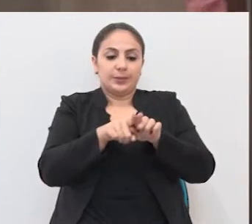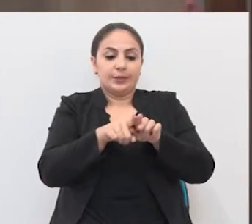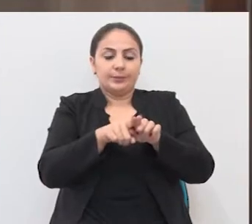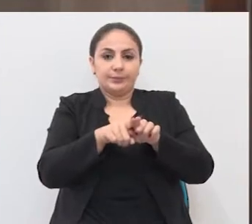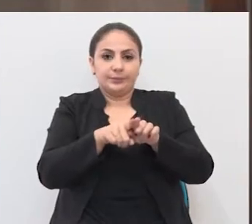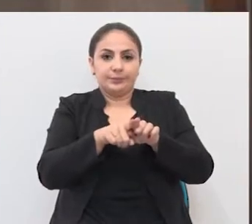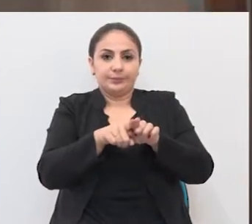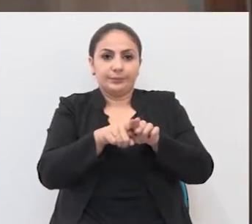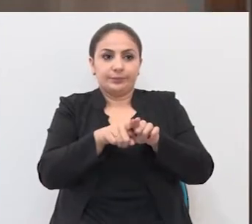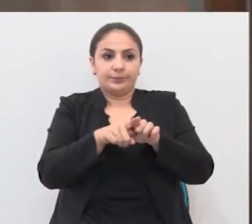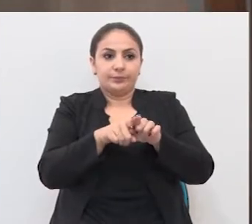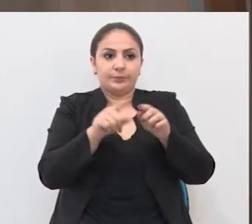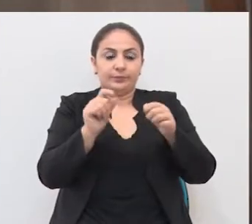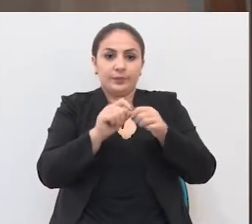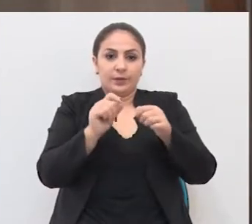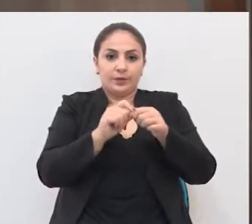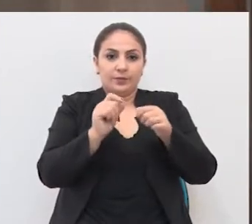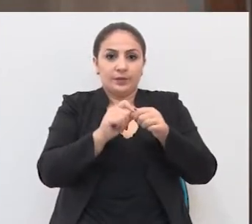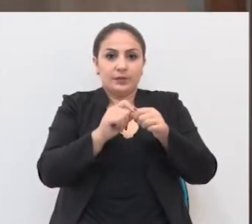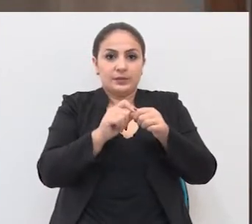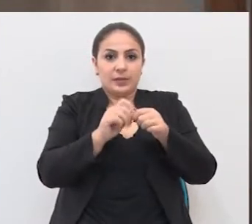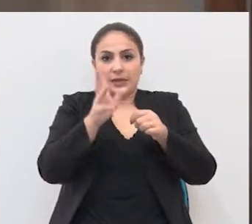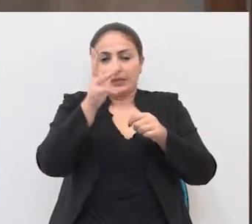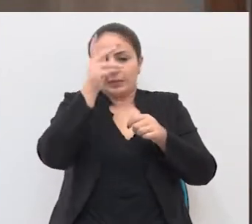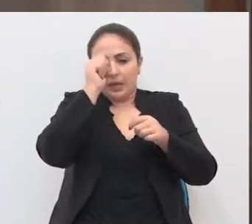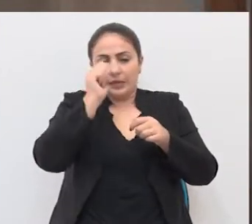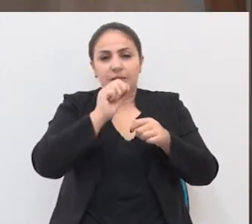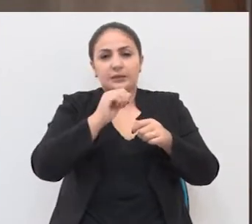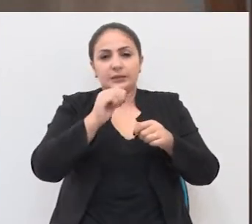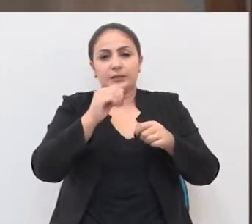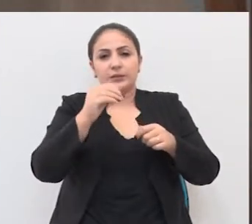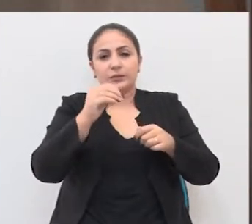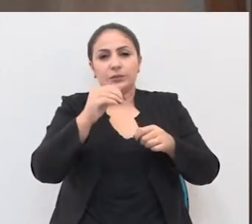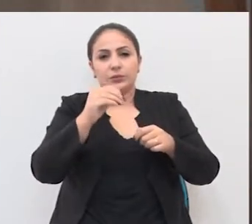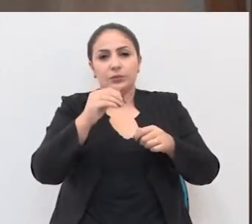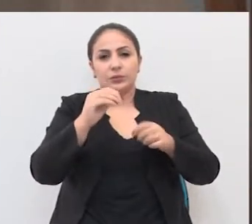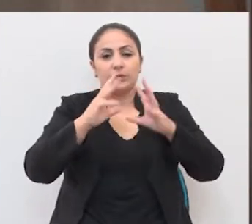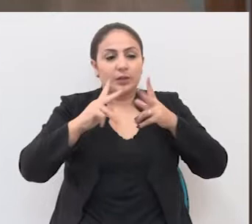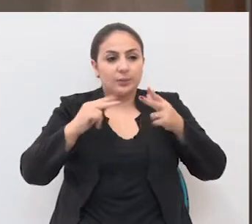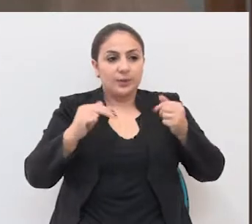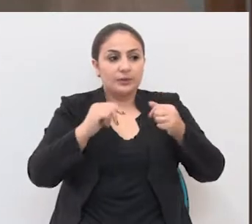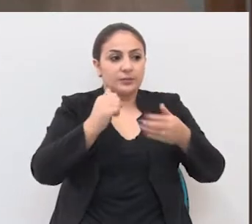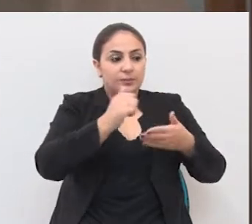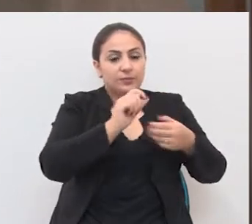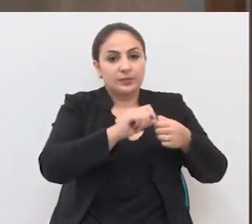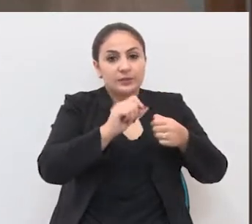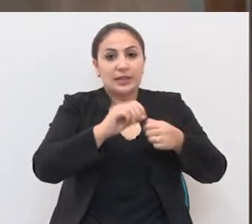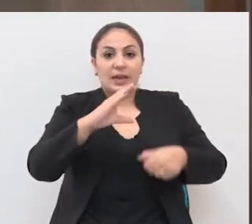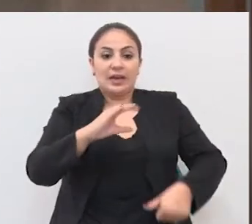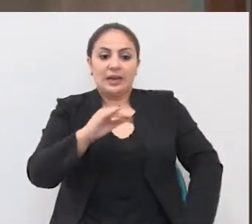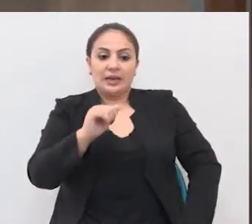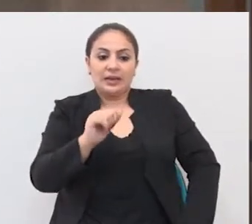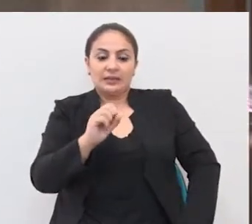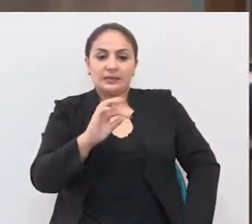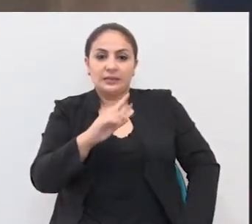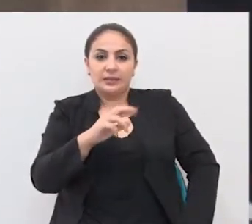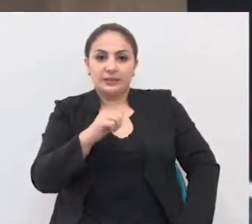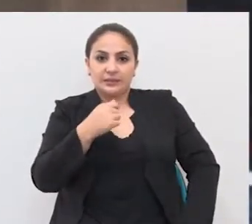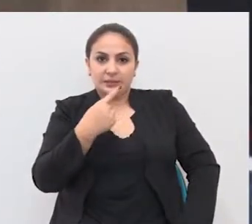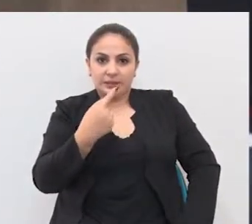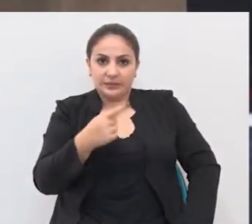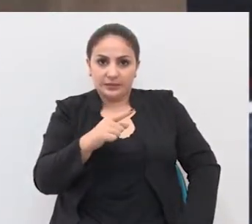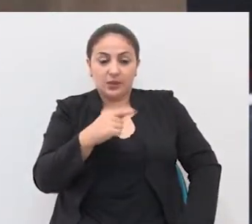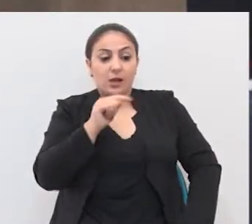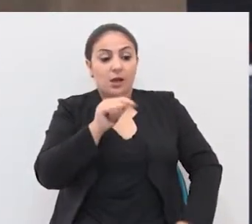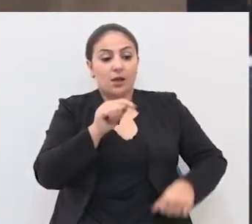para a alta dos animais que são hoje levados da Prefeitura para fazer as castrações.